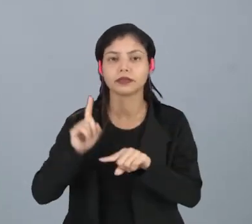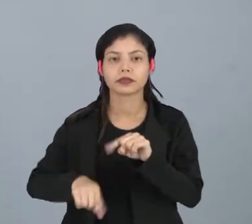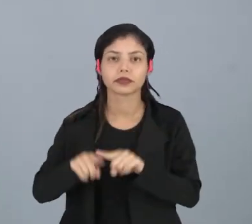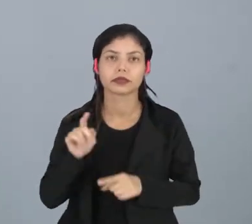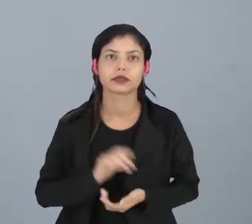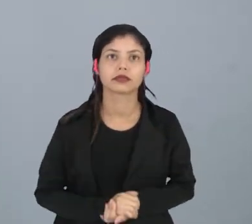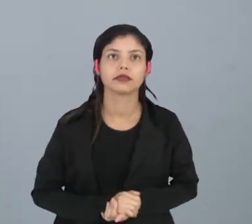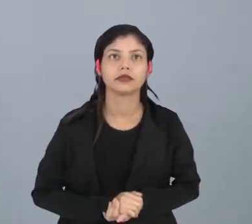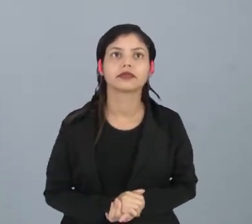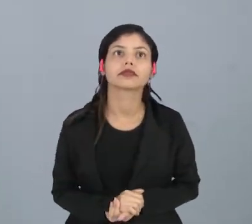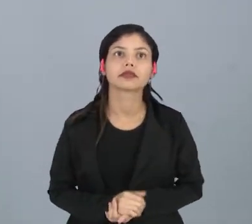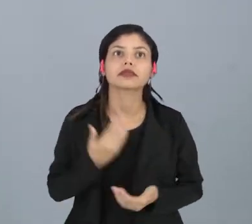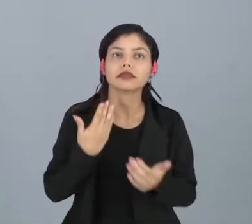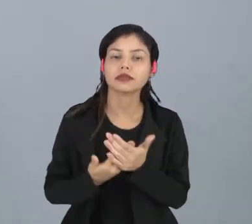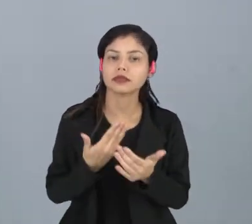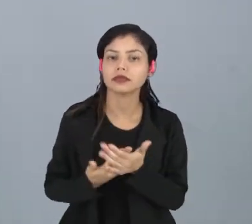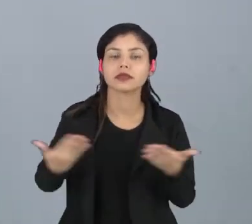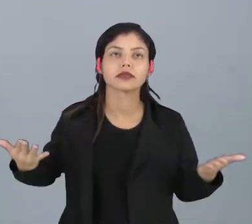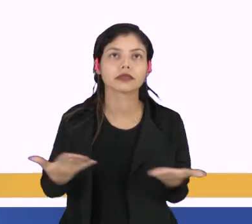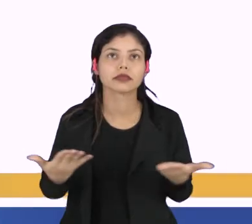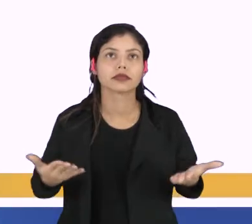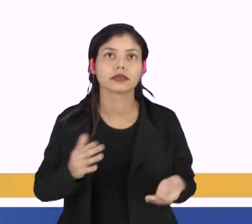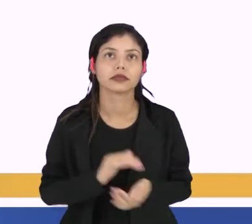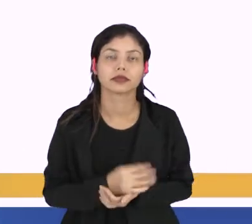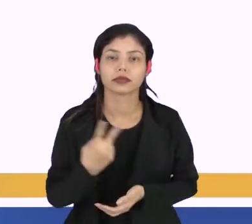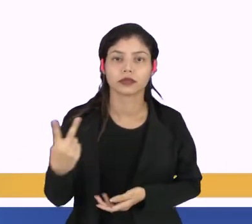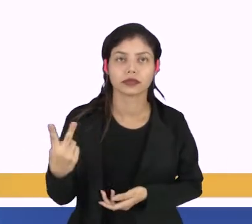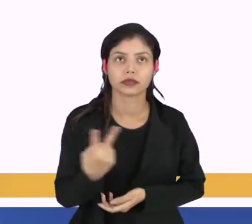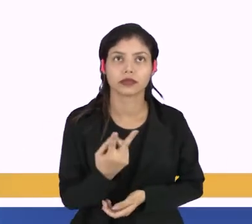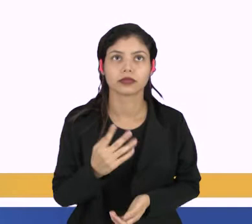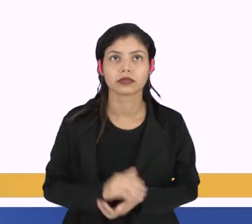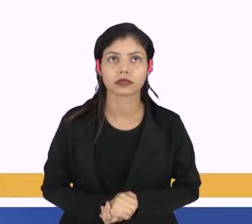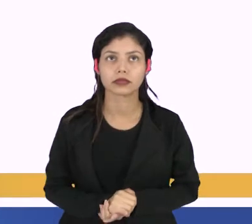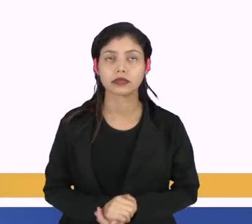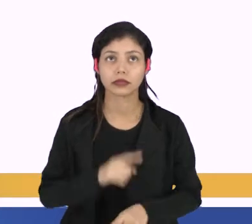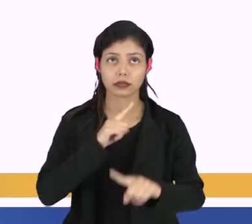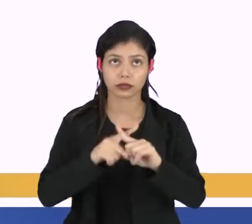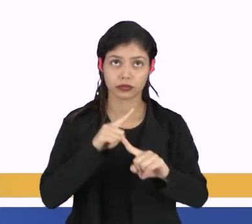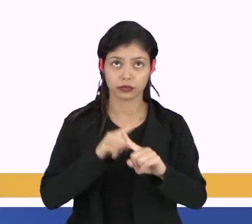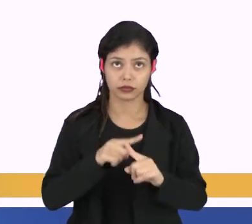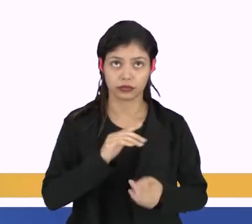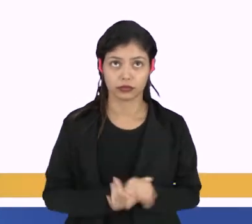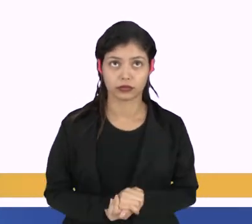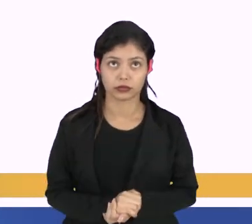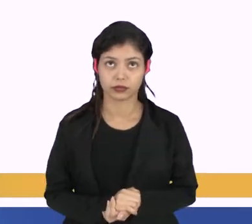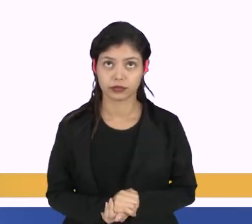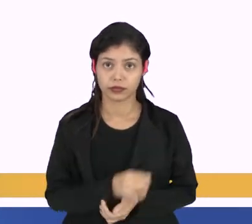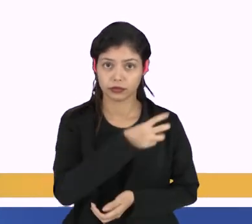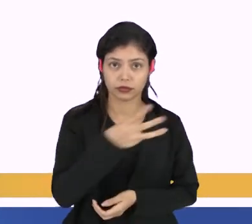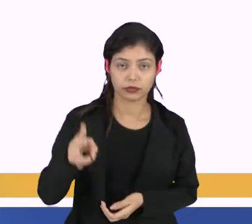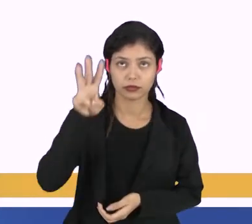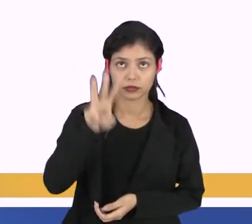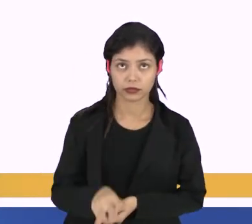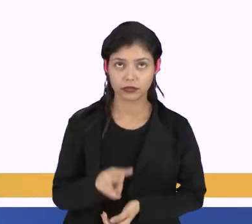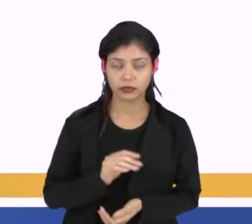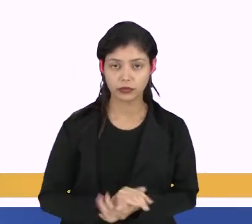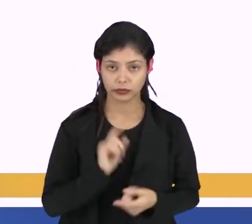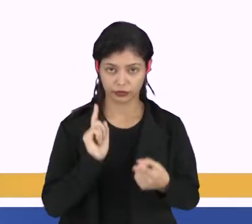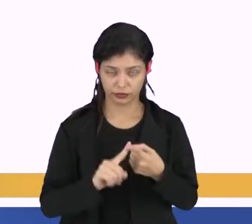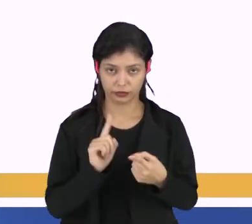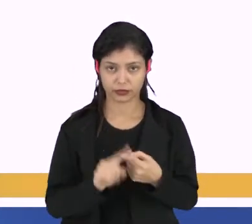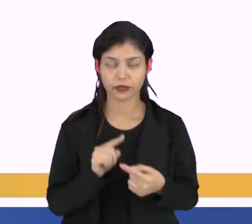material. Então na aula de hoje nós vamos ter duas situações em relação a multiplicação de matrizes. A primeira em relação